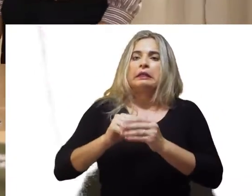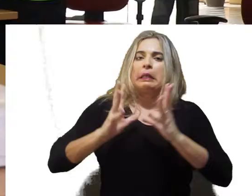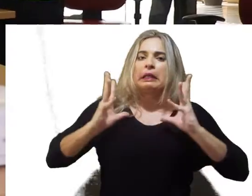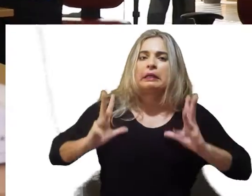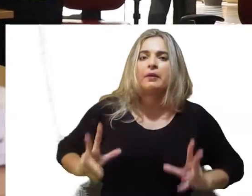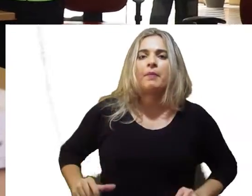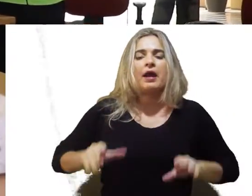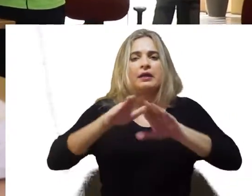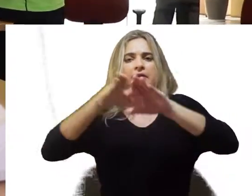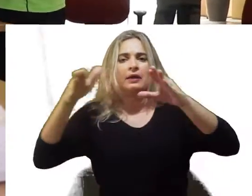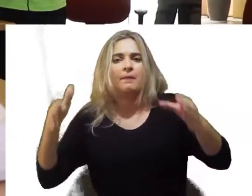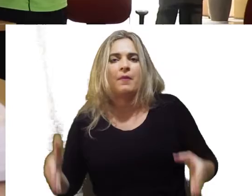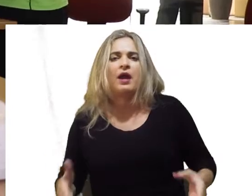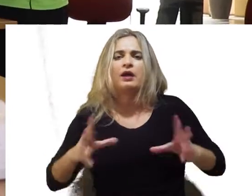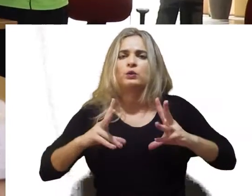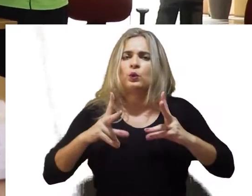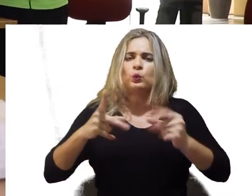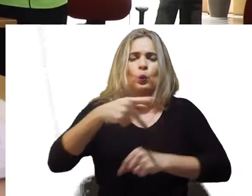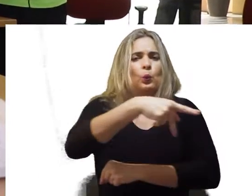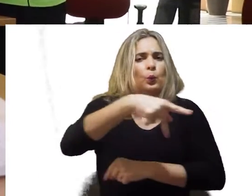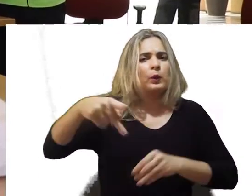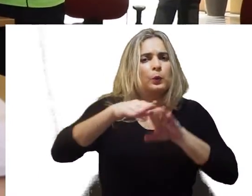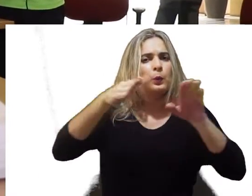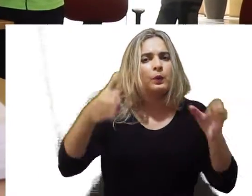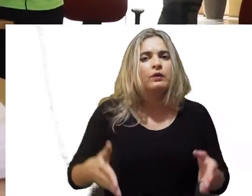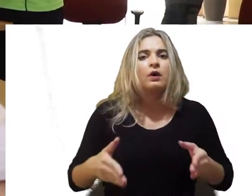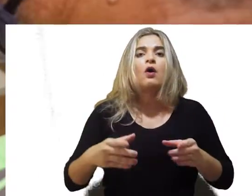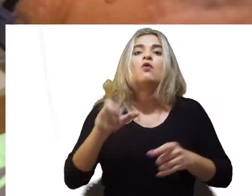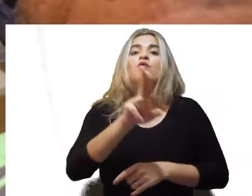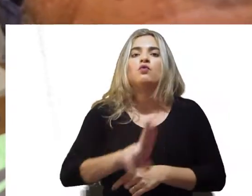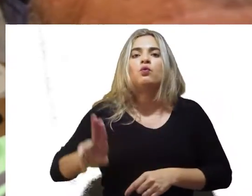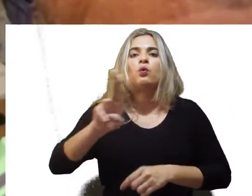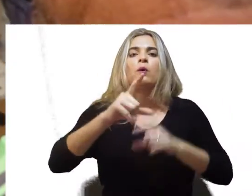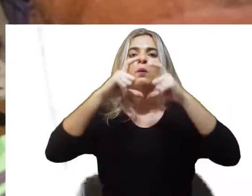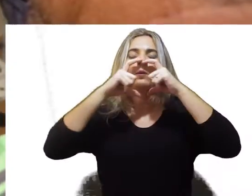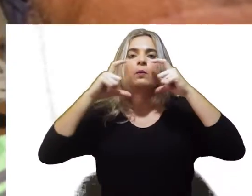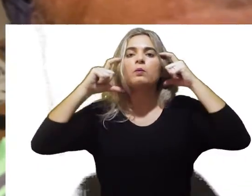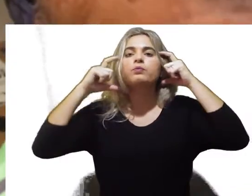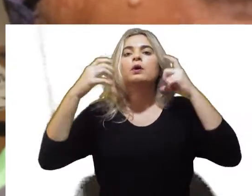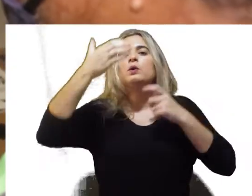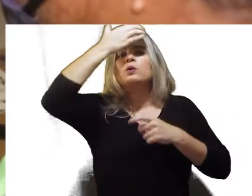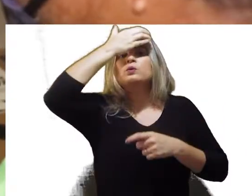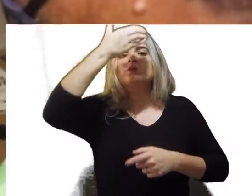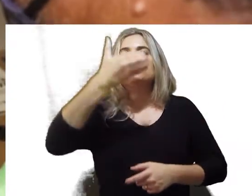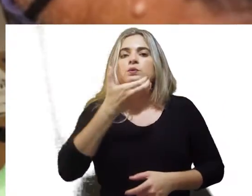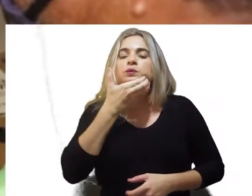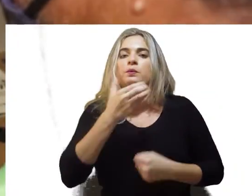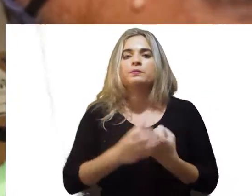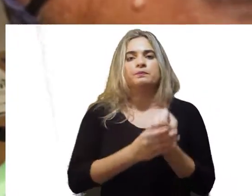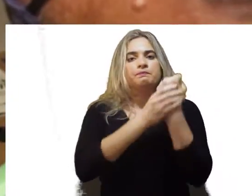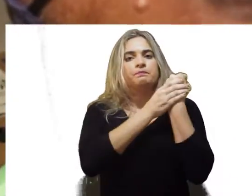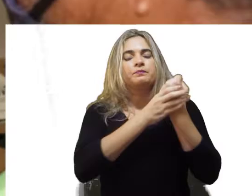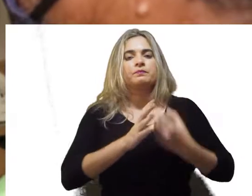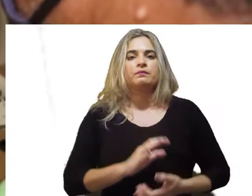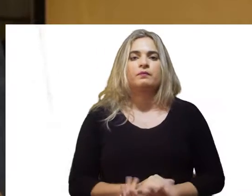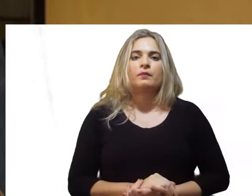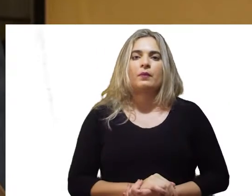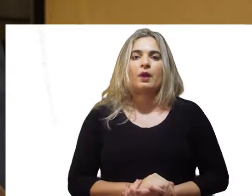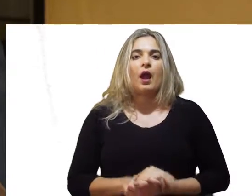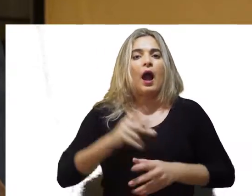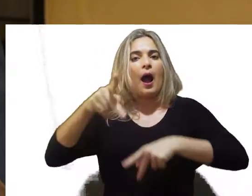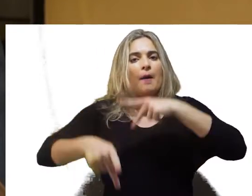de limpeza, que foram convocados para o dia da votação em todo o Estado, vão usar máscaras e protetores faciais por segurança.